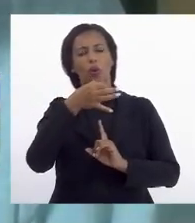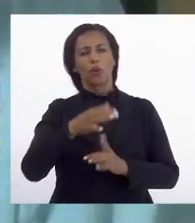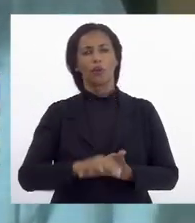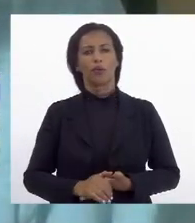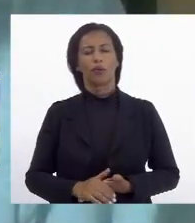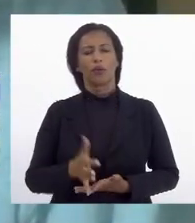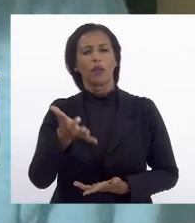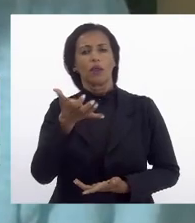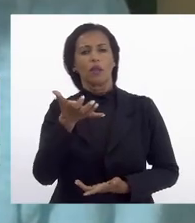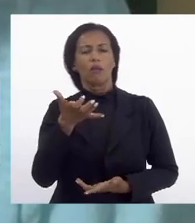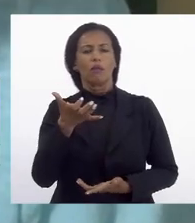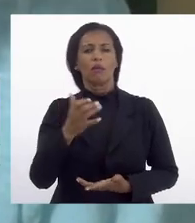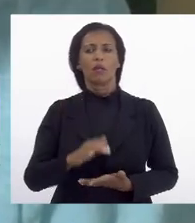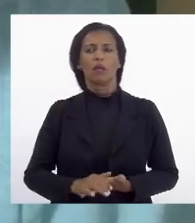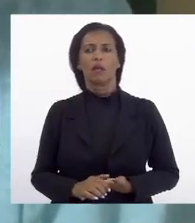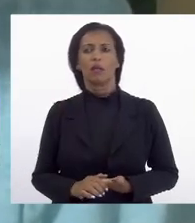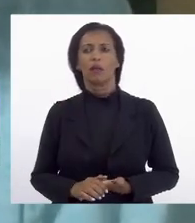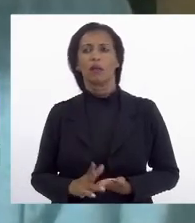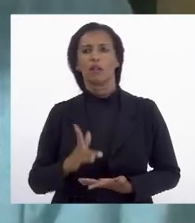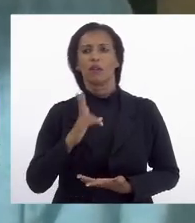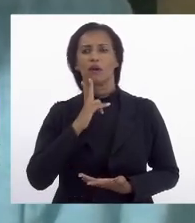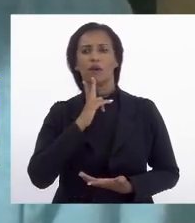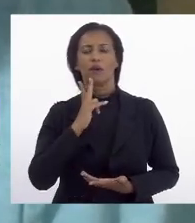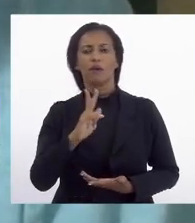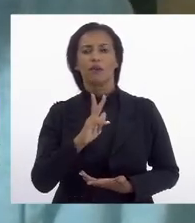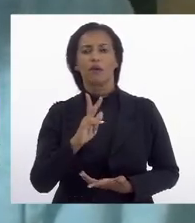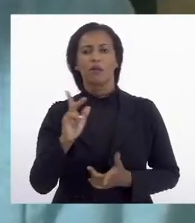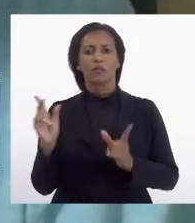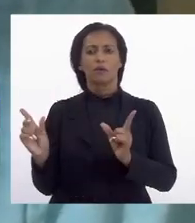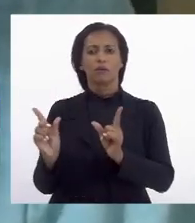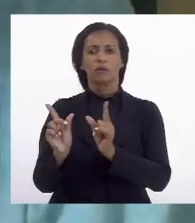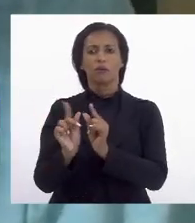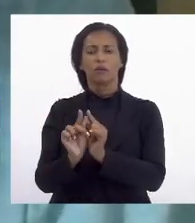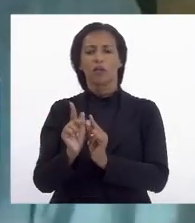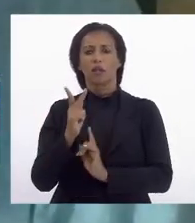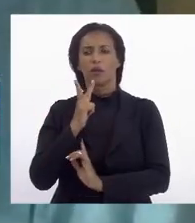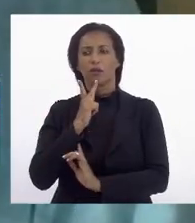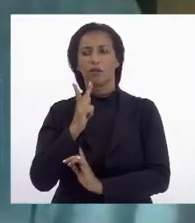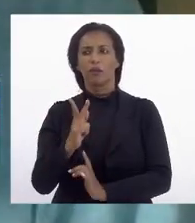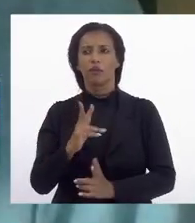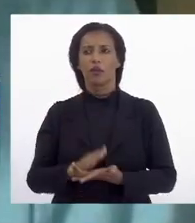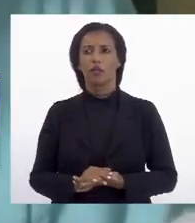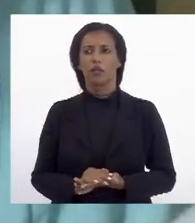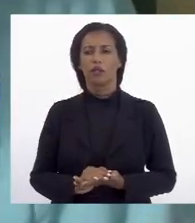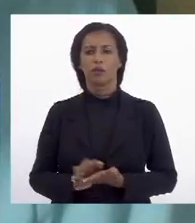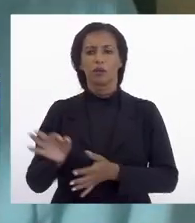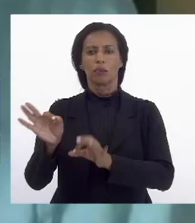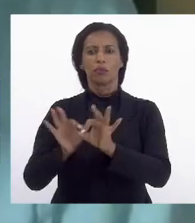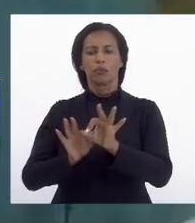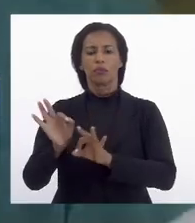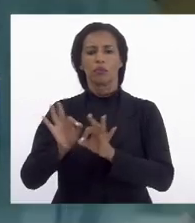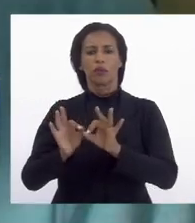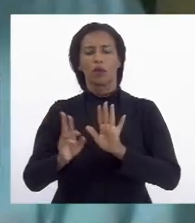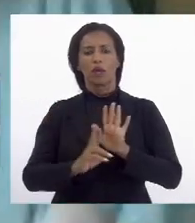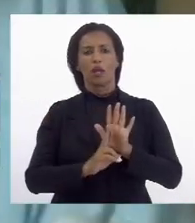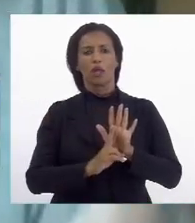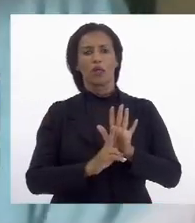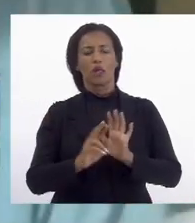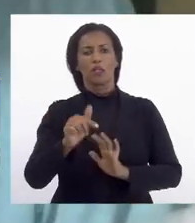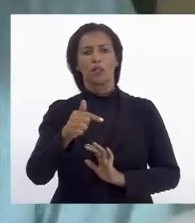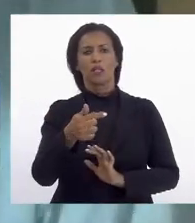queria apenas fazer um breve comentário sobre um projeto de resolução